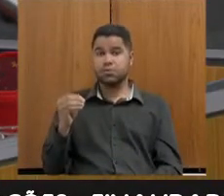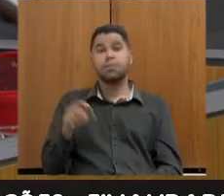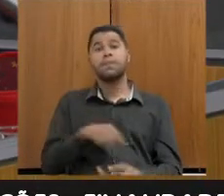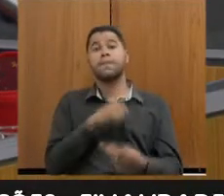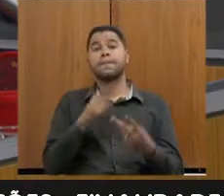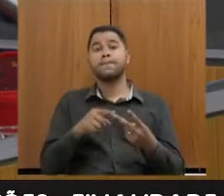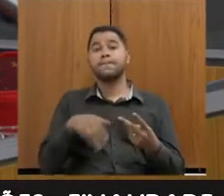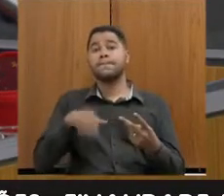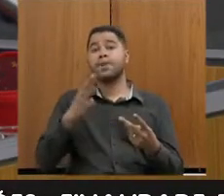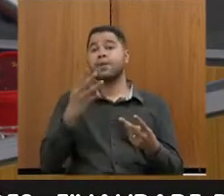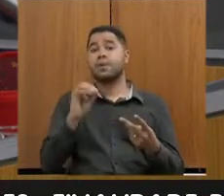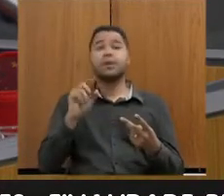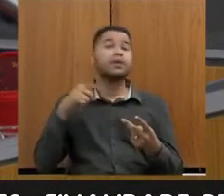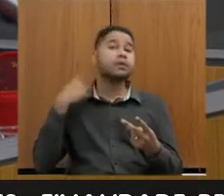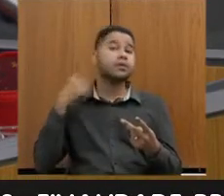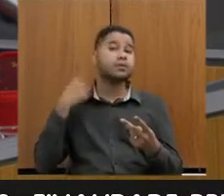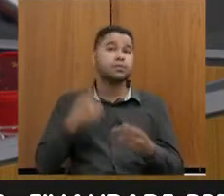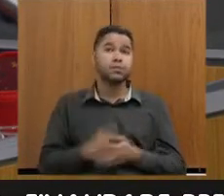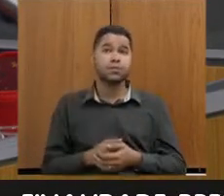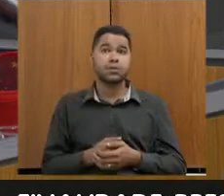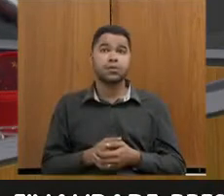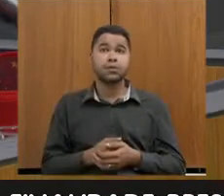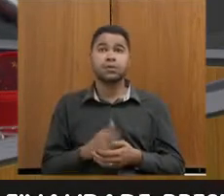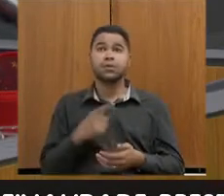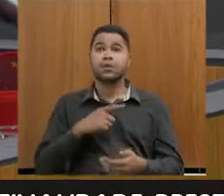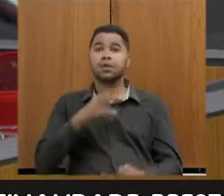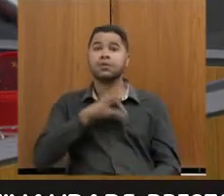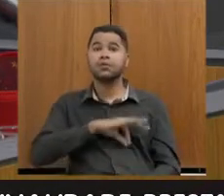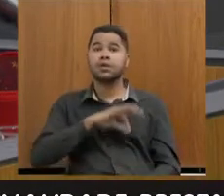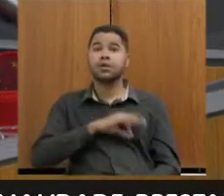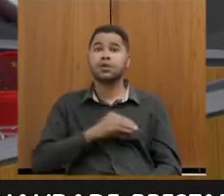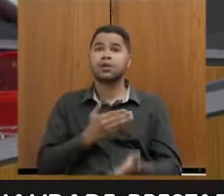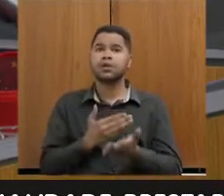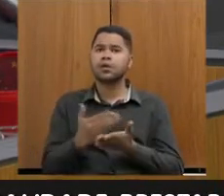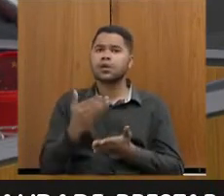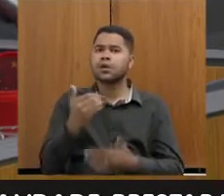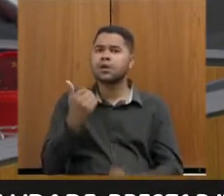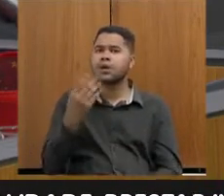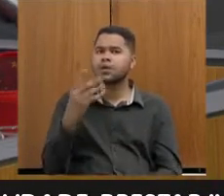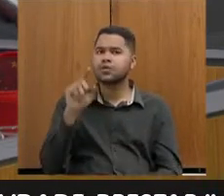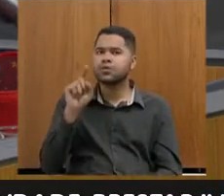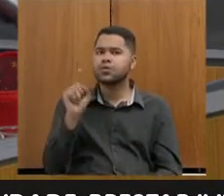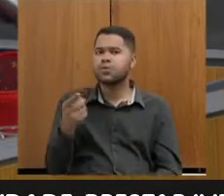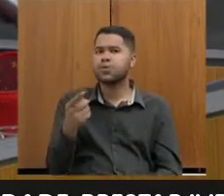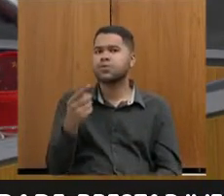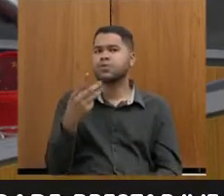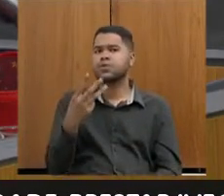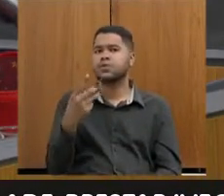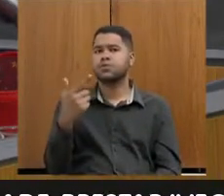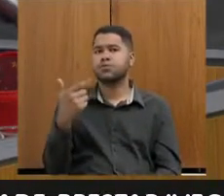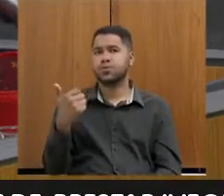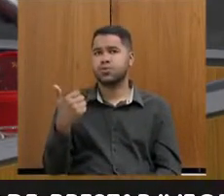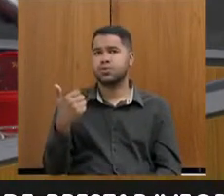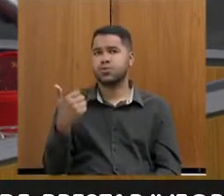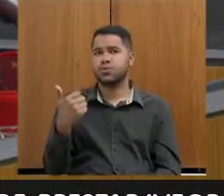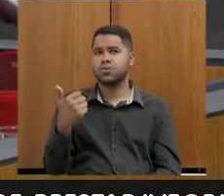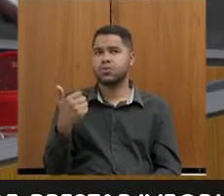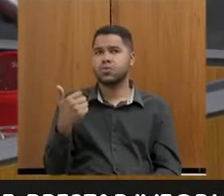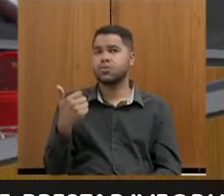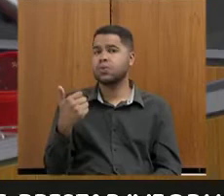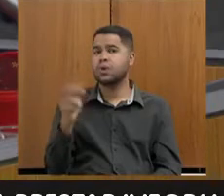40 divulgados. Tem cargo aqui com salário inicial de R$ 14.321,96,